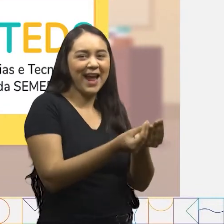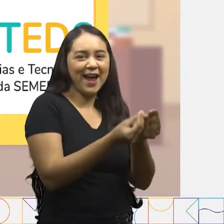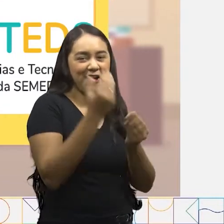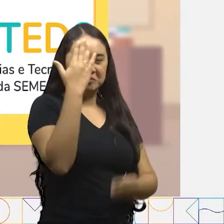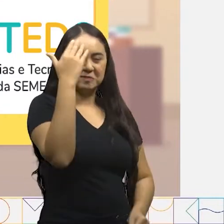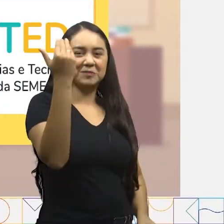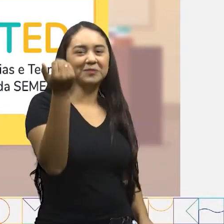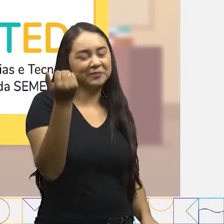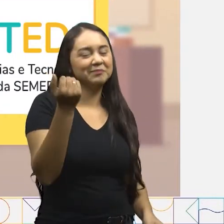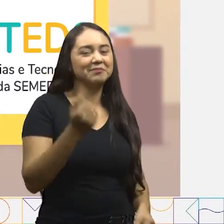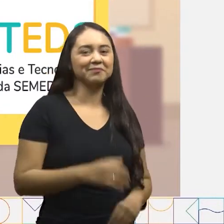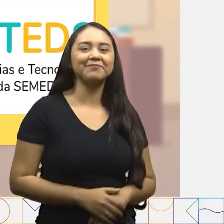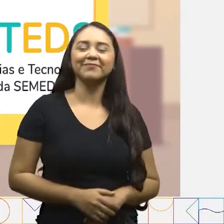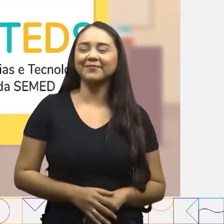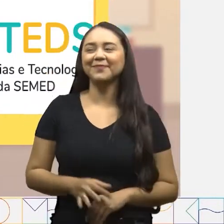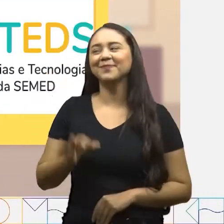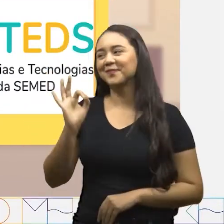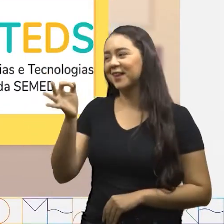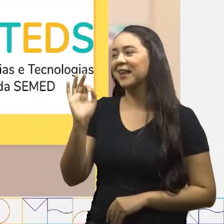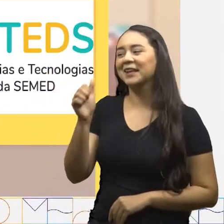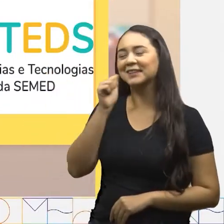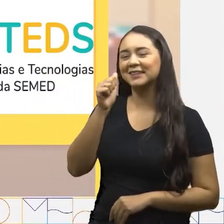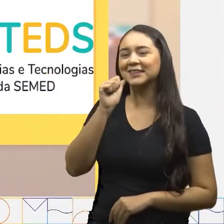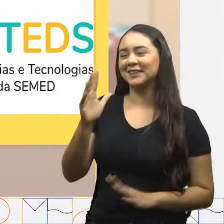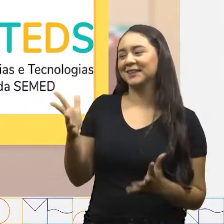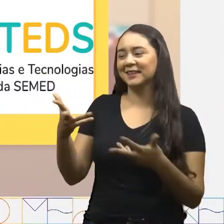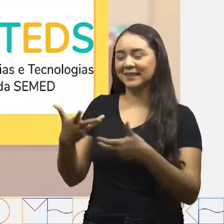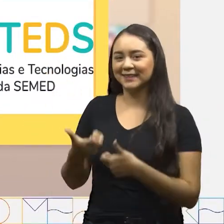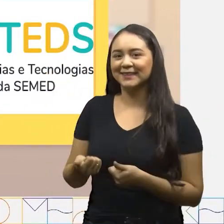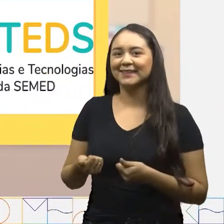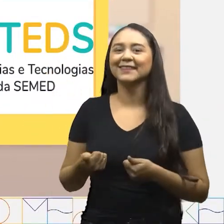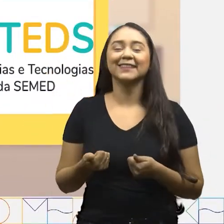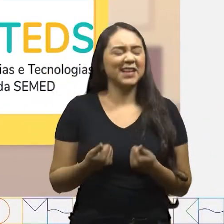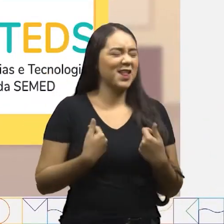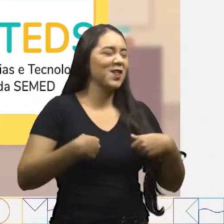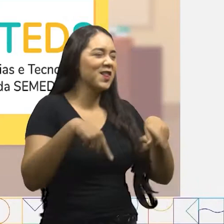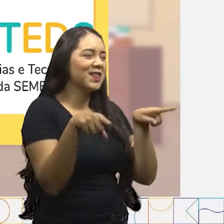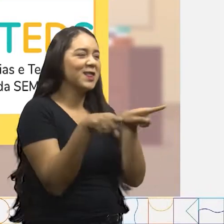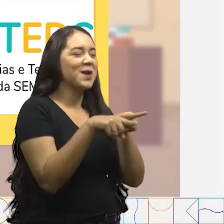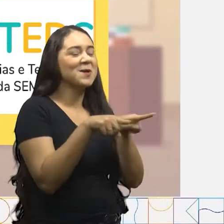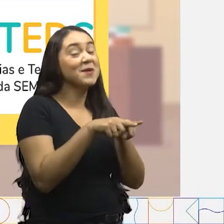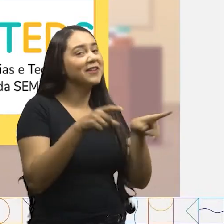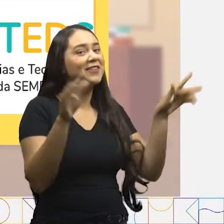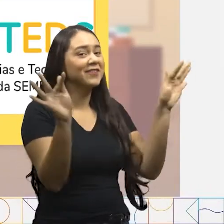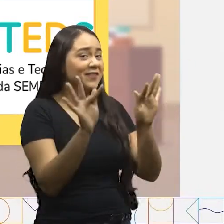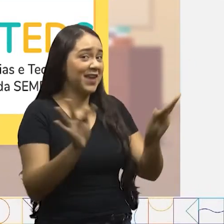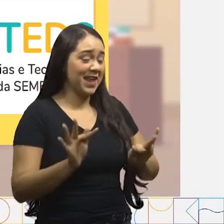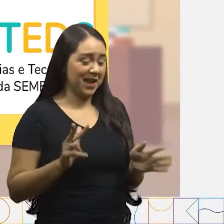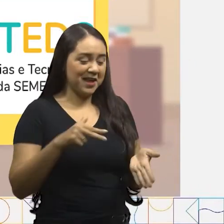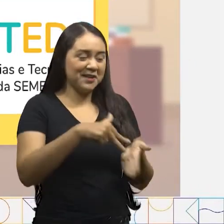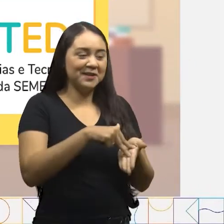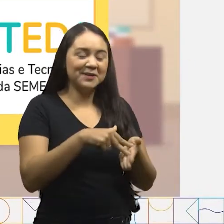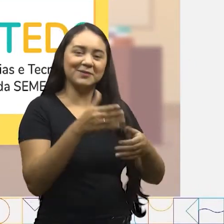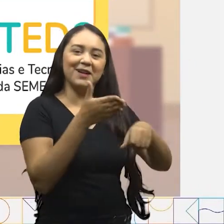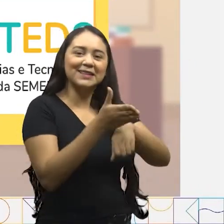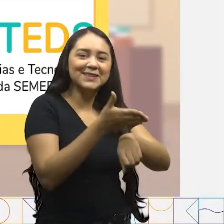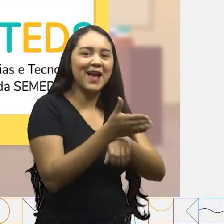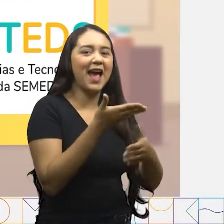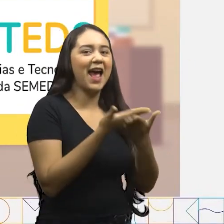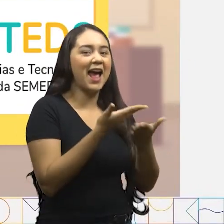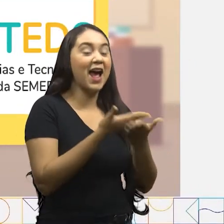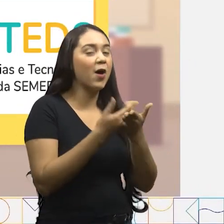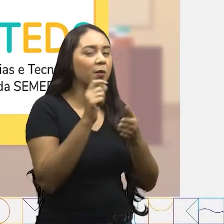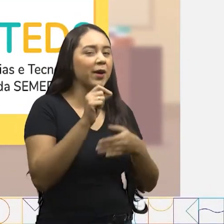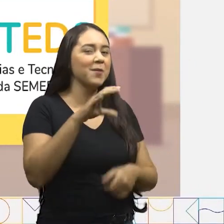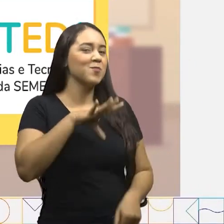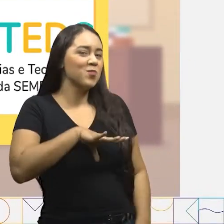e tudo mais! Ah, Sara, você é uma graça! Ah, e eu também estou muito feliz por estar aqui participando